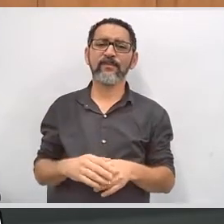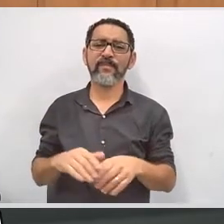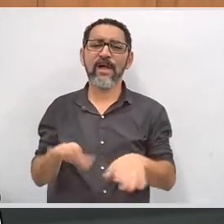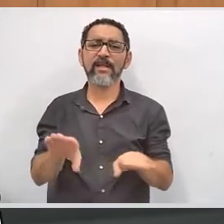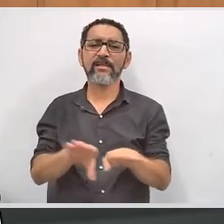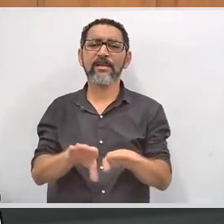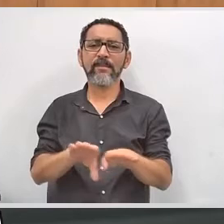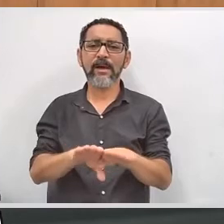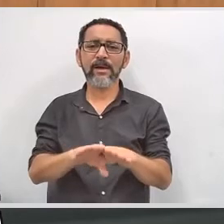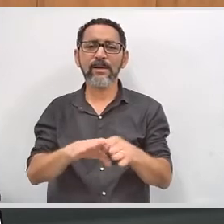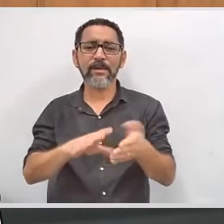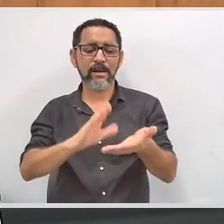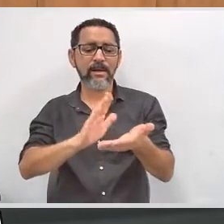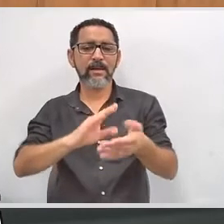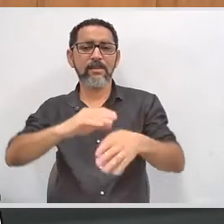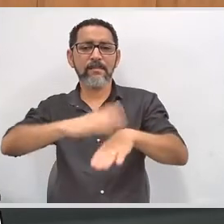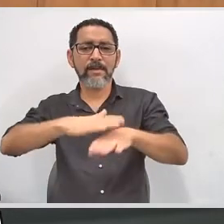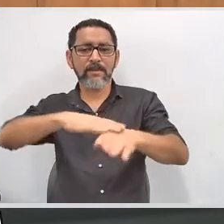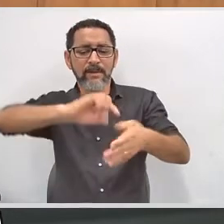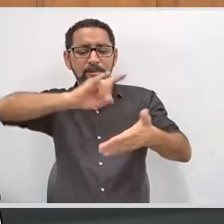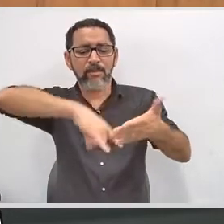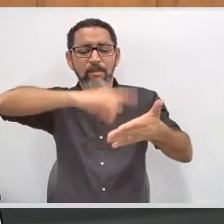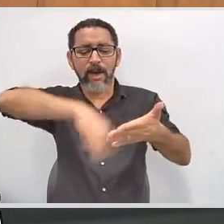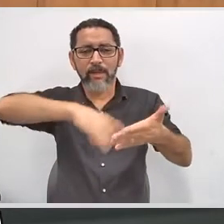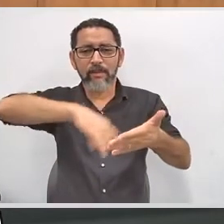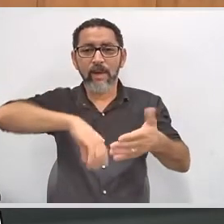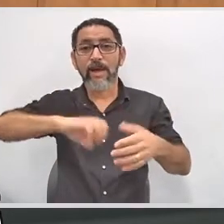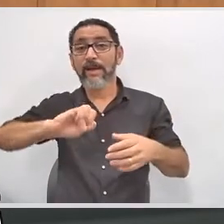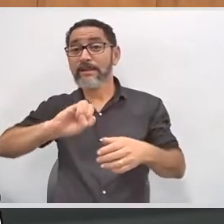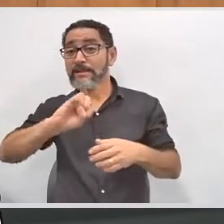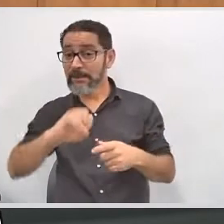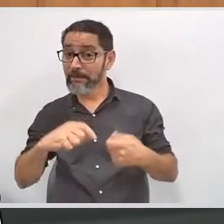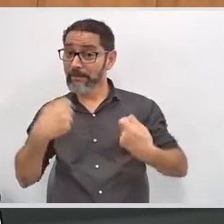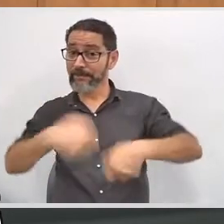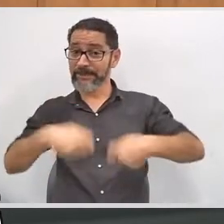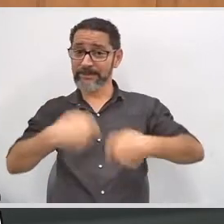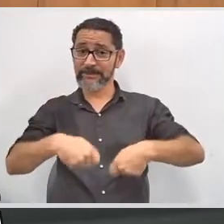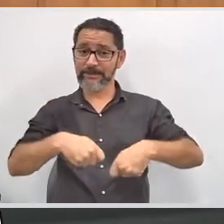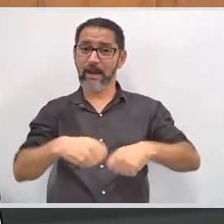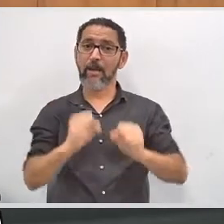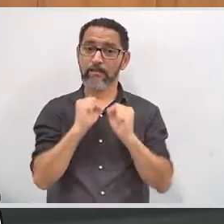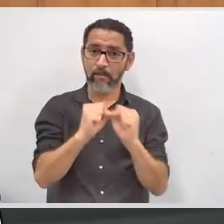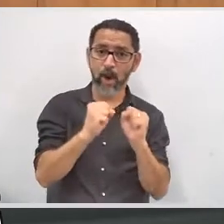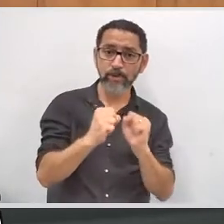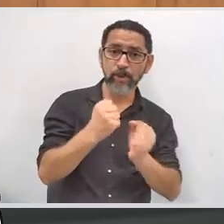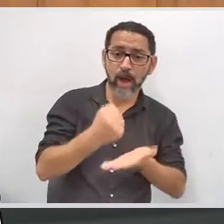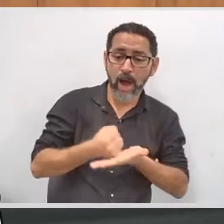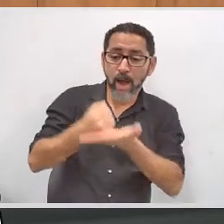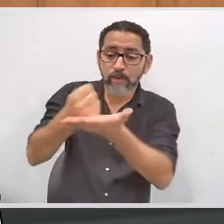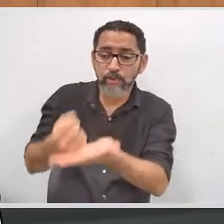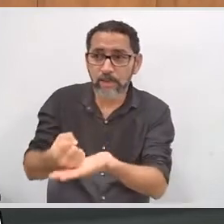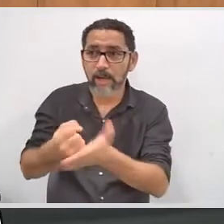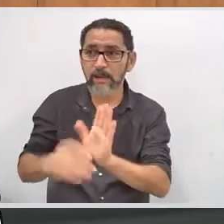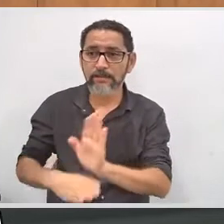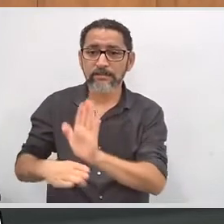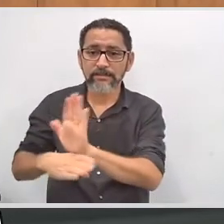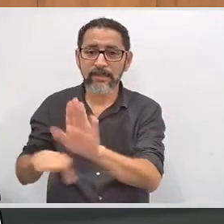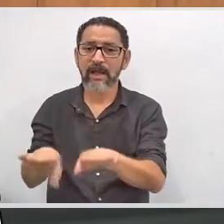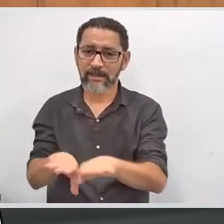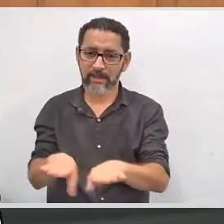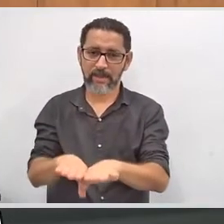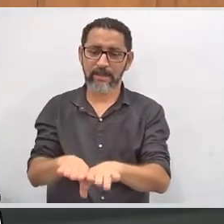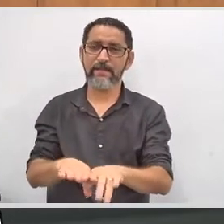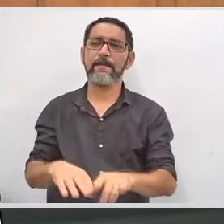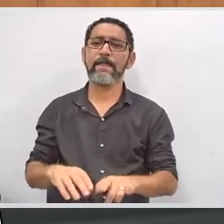indeterminado e voto assistido. A prioridade no atendimento, todos já sabem, como que é, acho que não